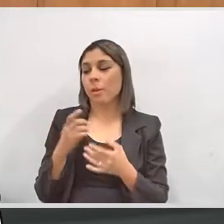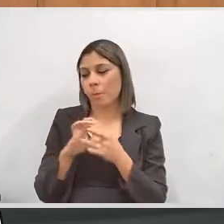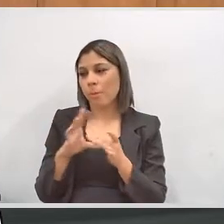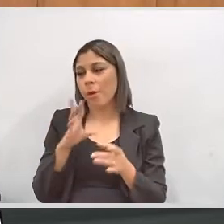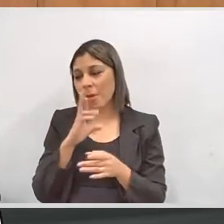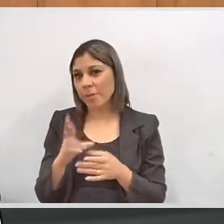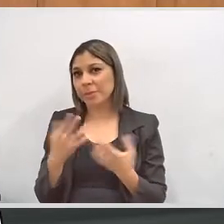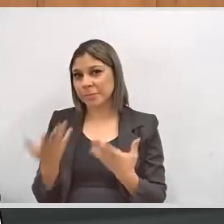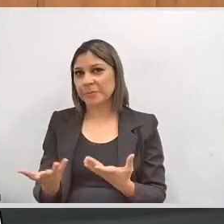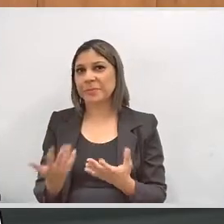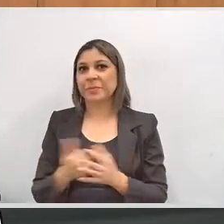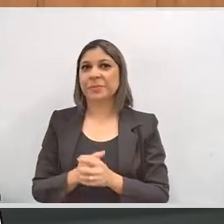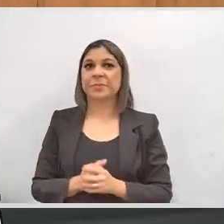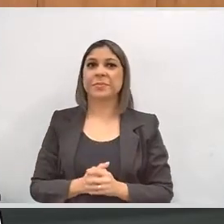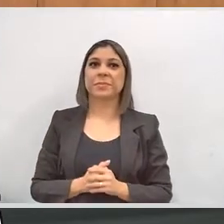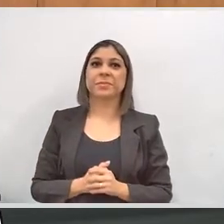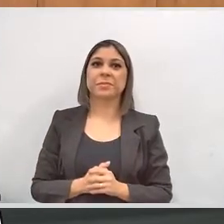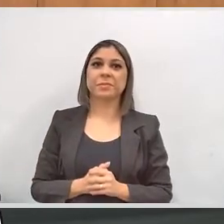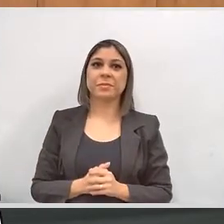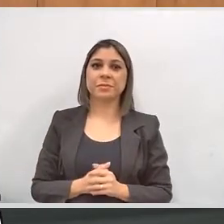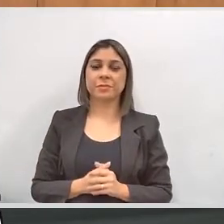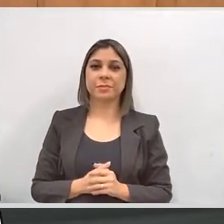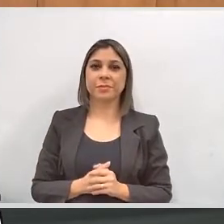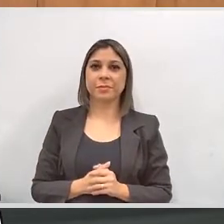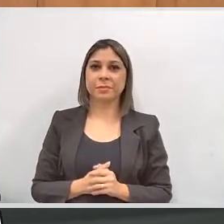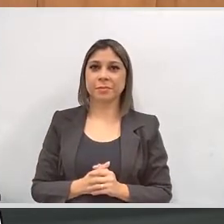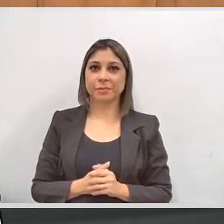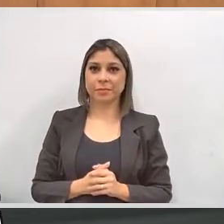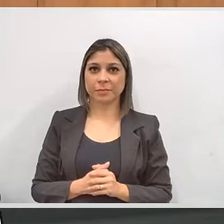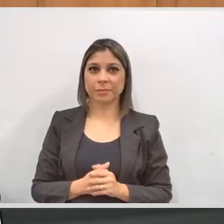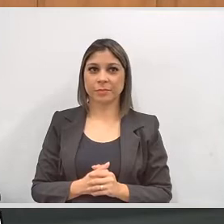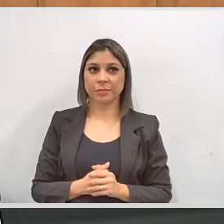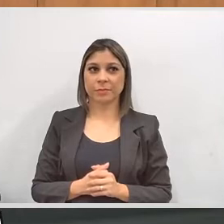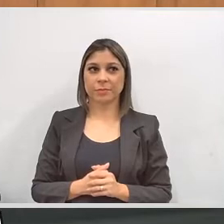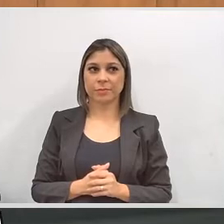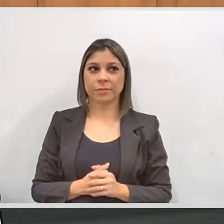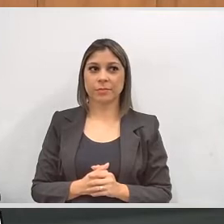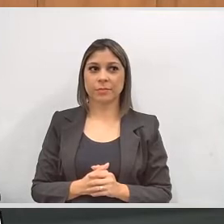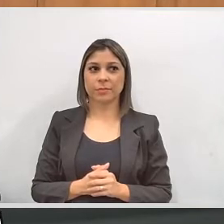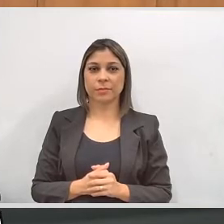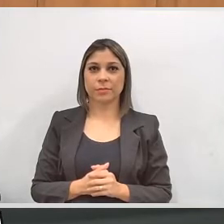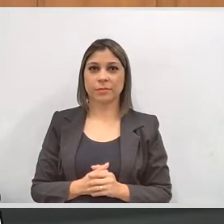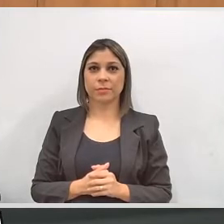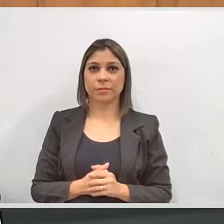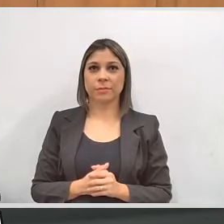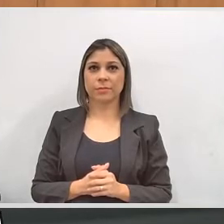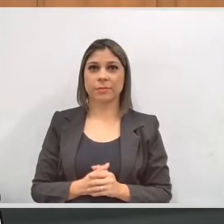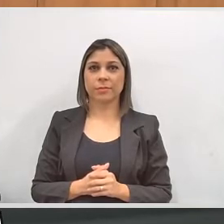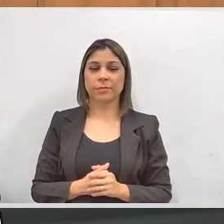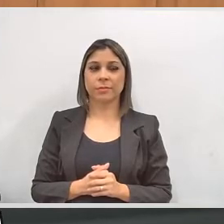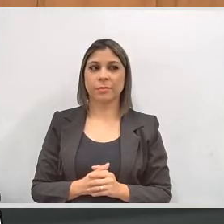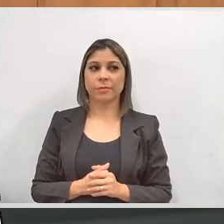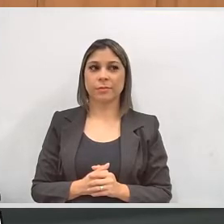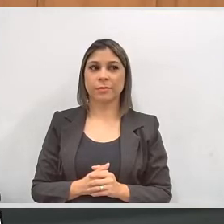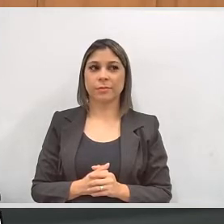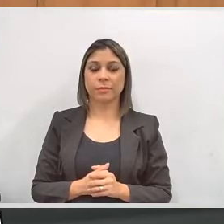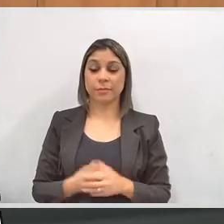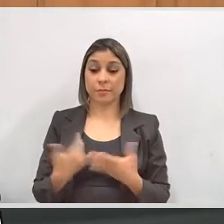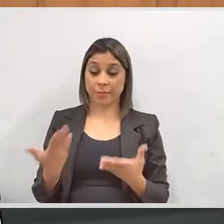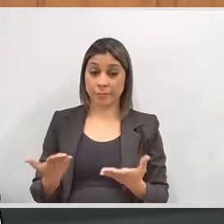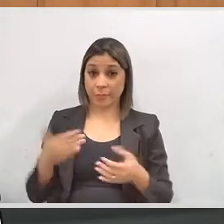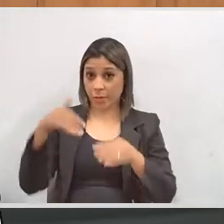posso respondê-la aqui para o senhor e os demais telespectadores. Em relação